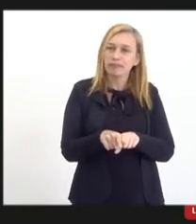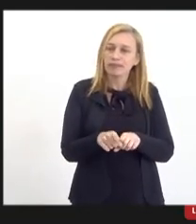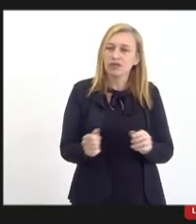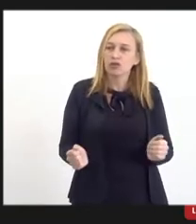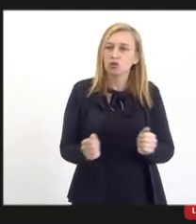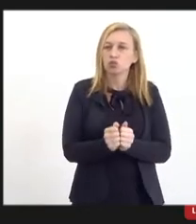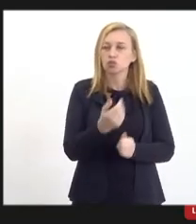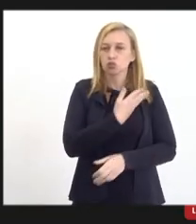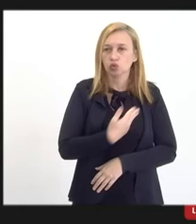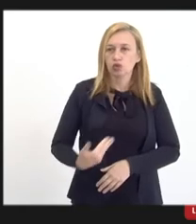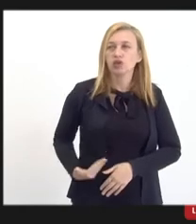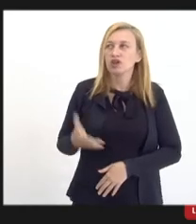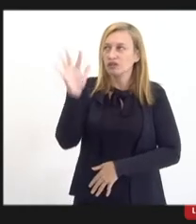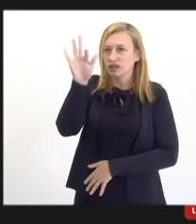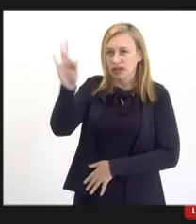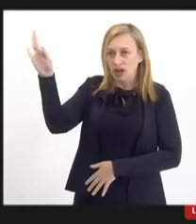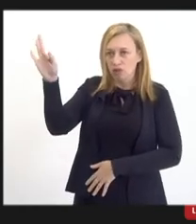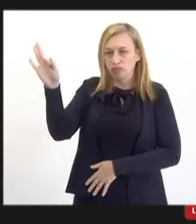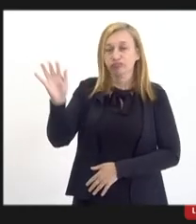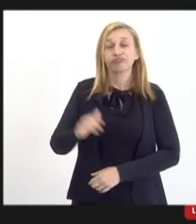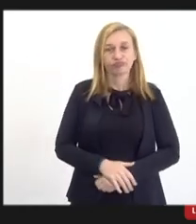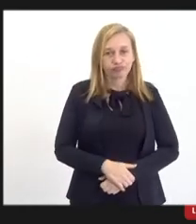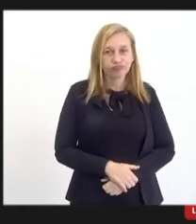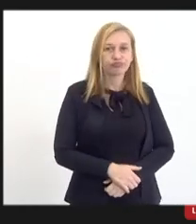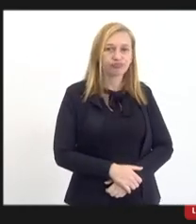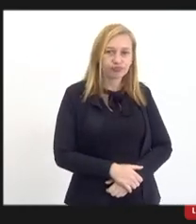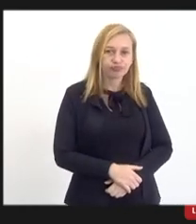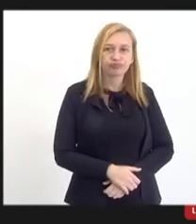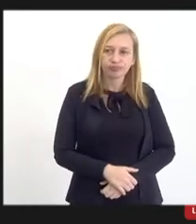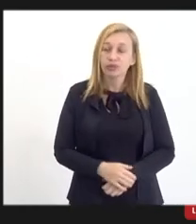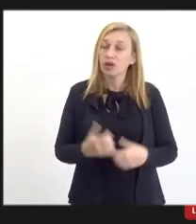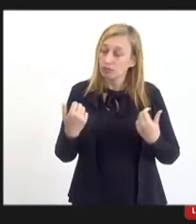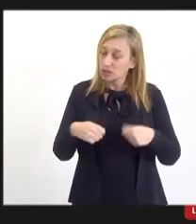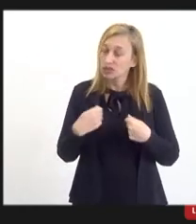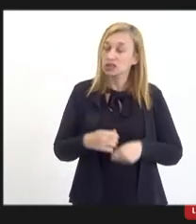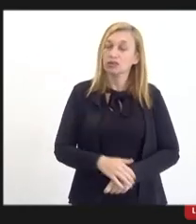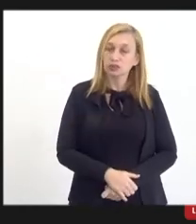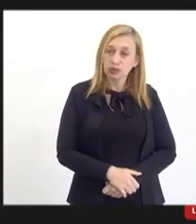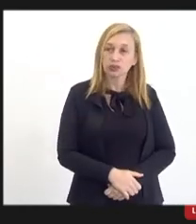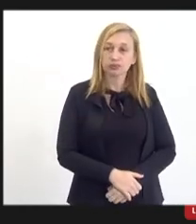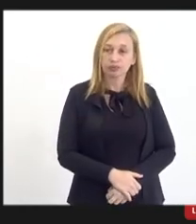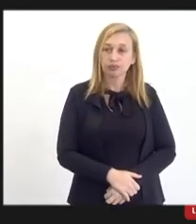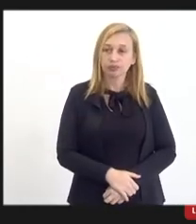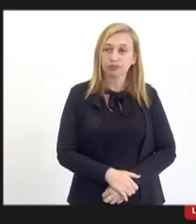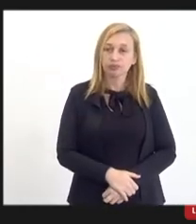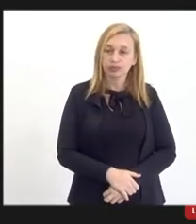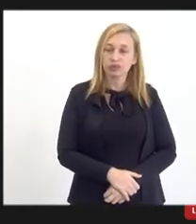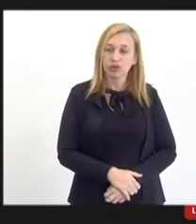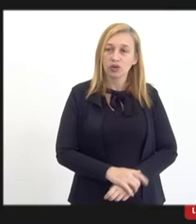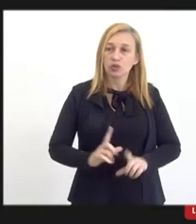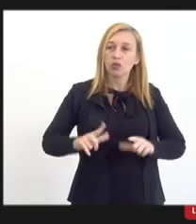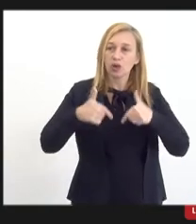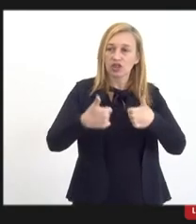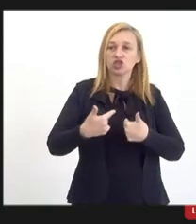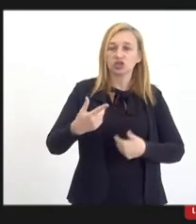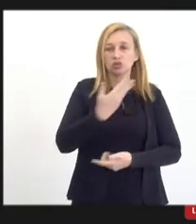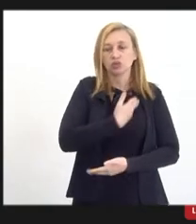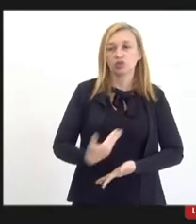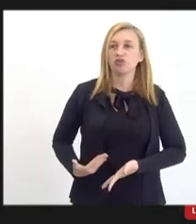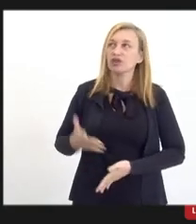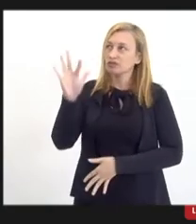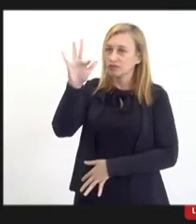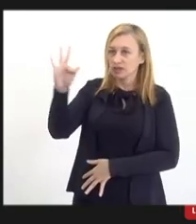federal. nós precisamos muito da mão do governo federal, porque tem